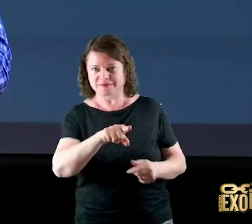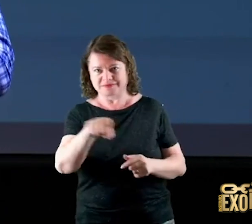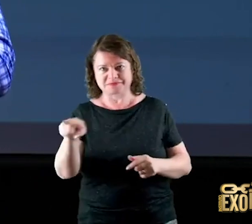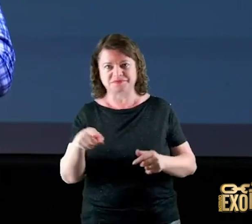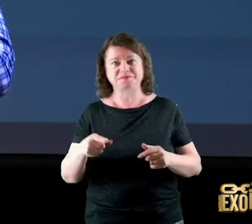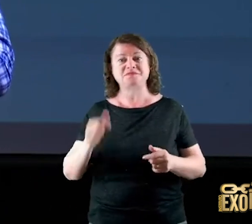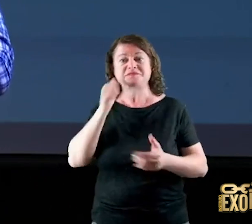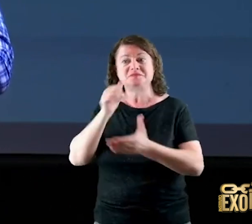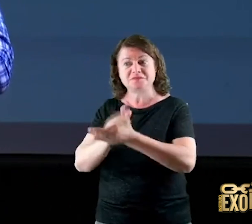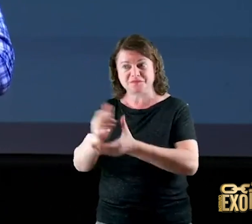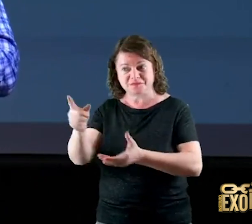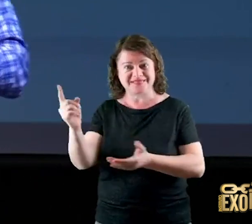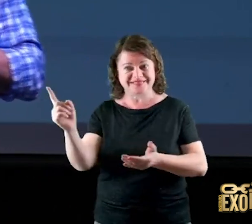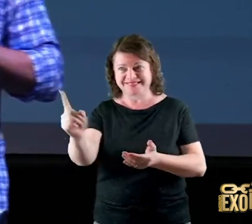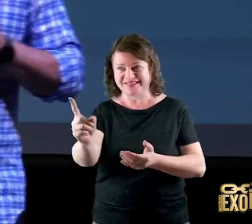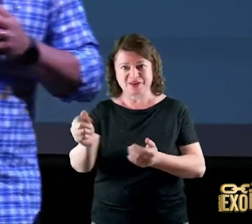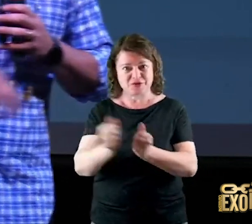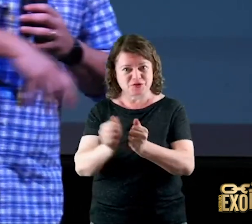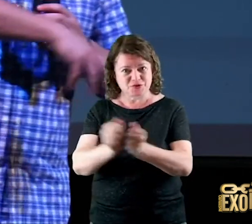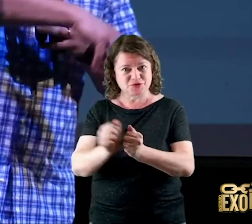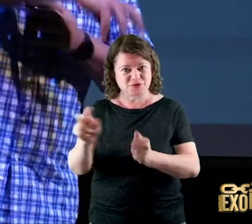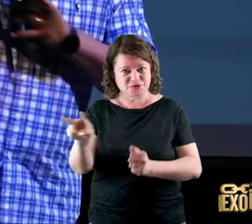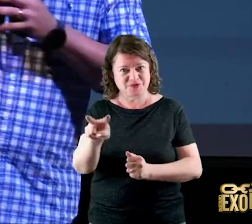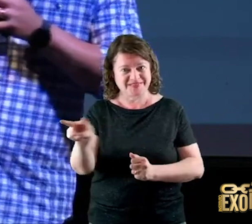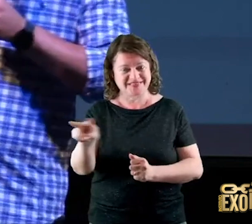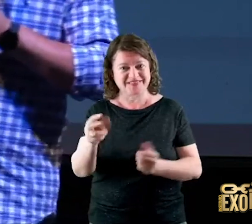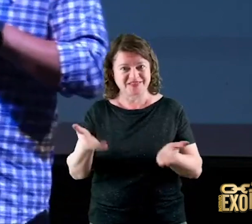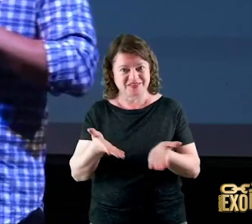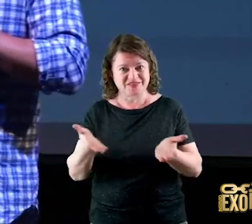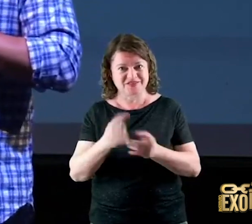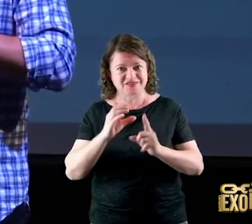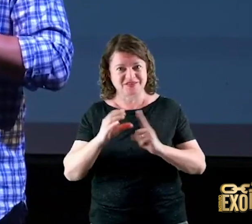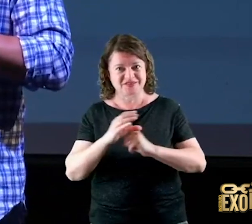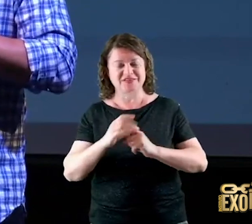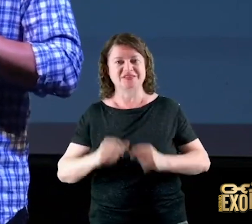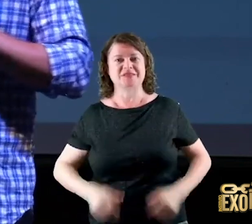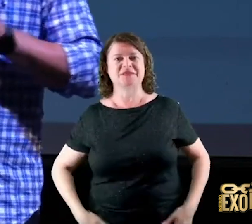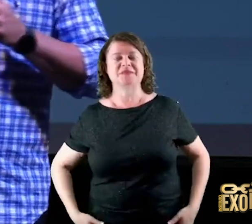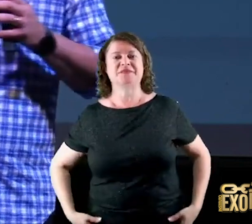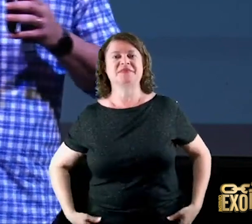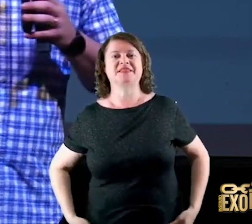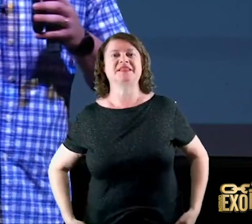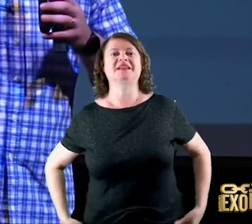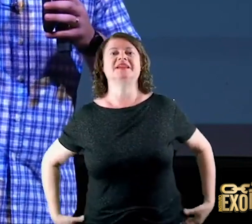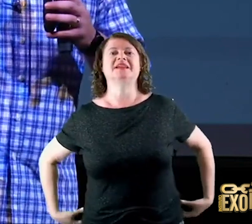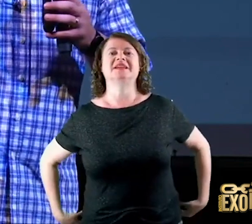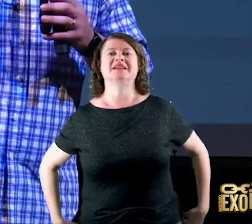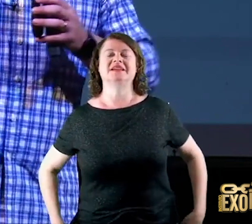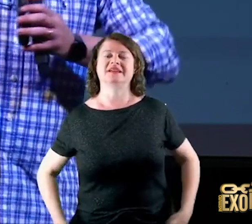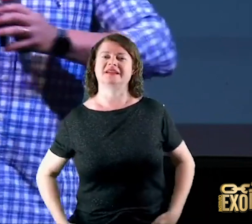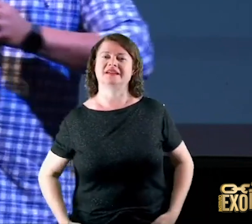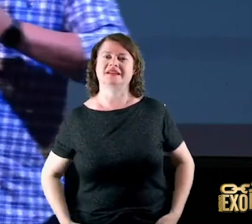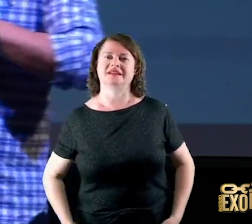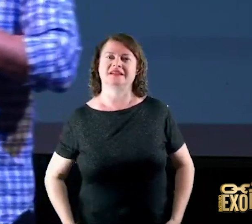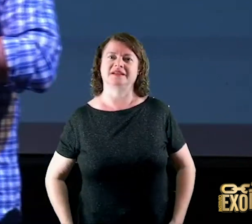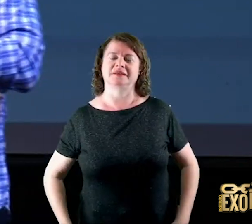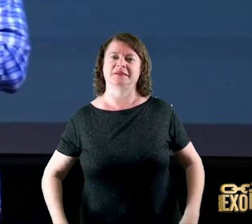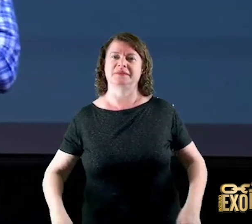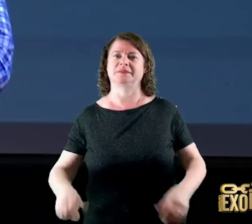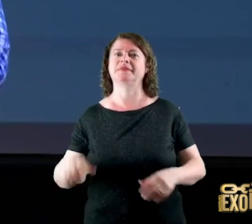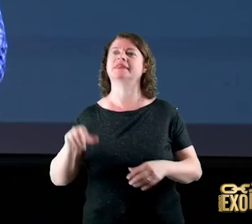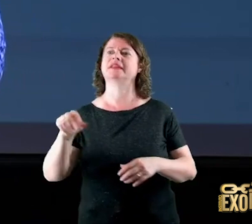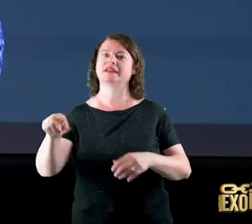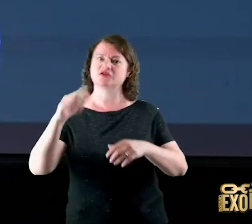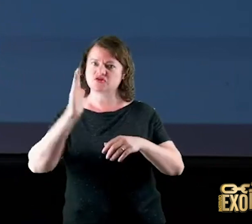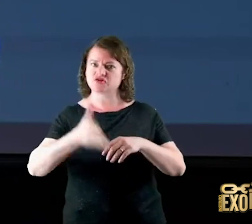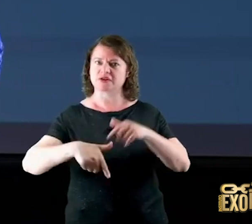hoje com a gente ele trabalhou assim na direção de uma grande empresa de carne distribuidora de